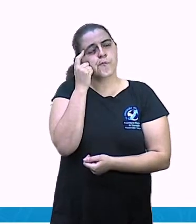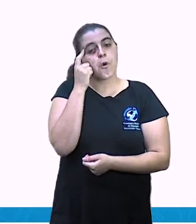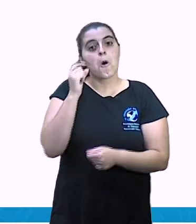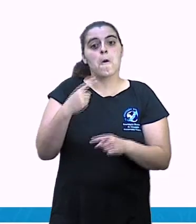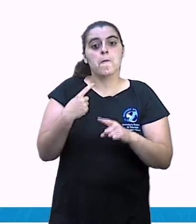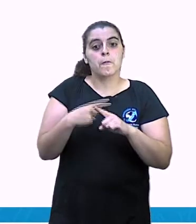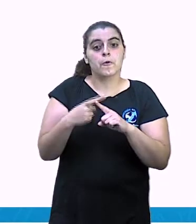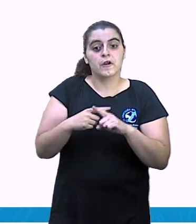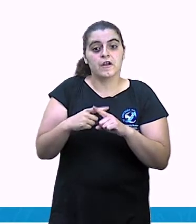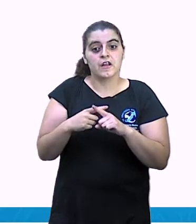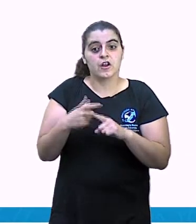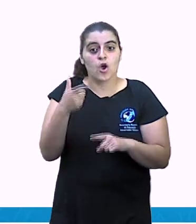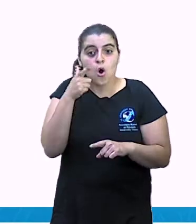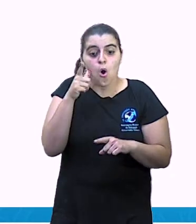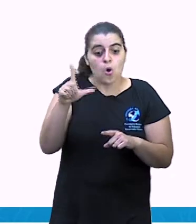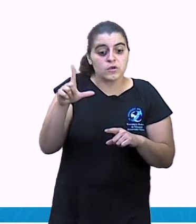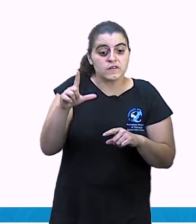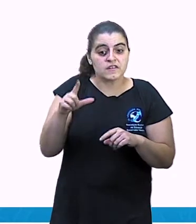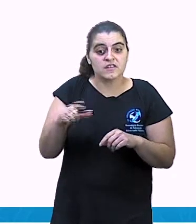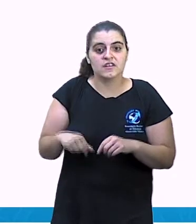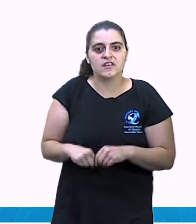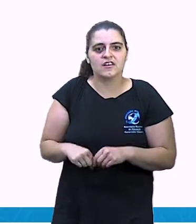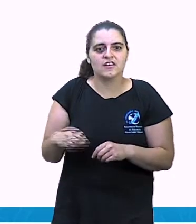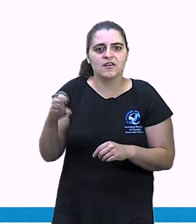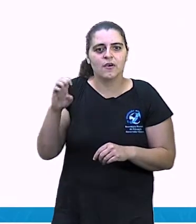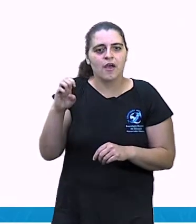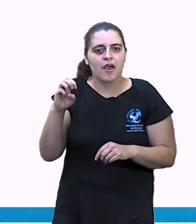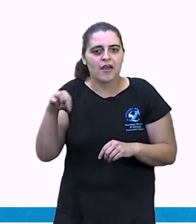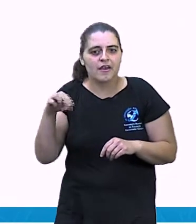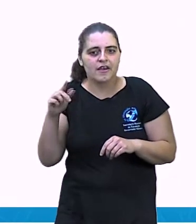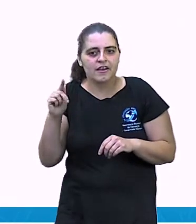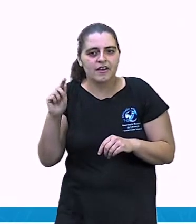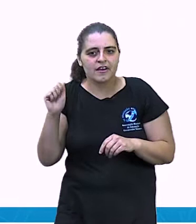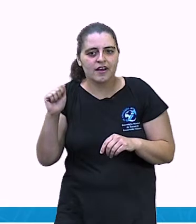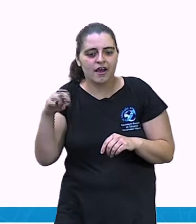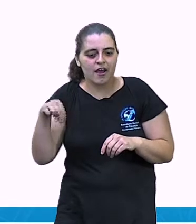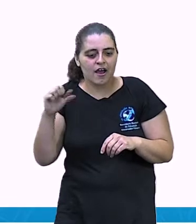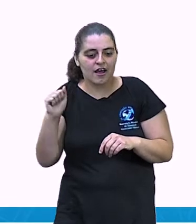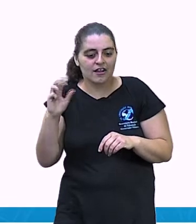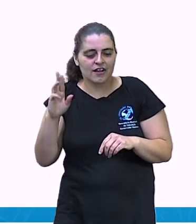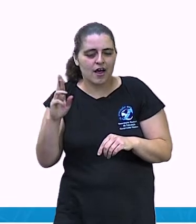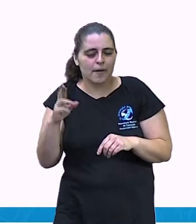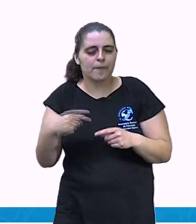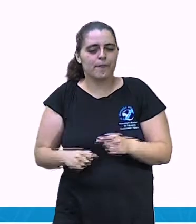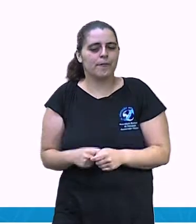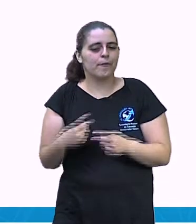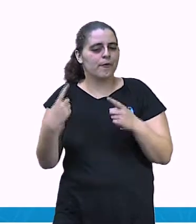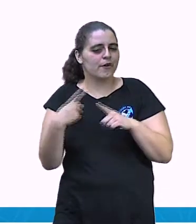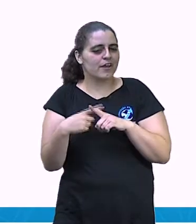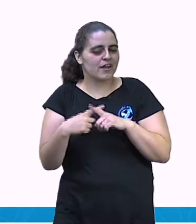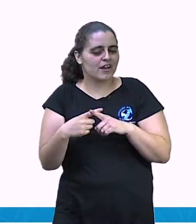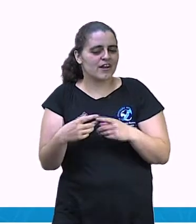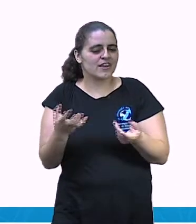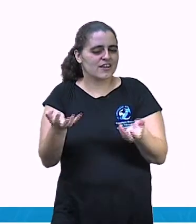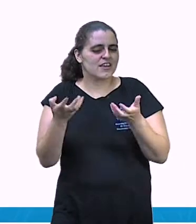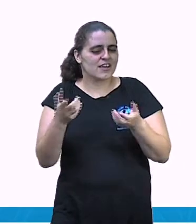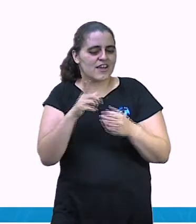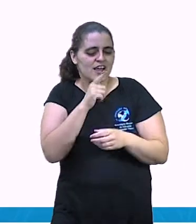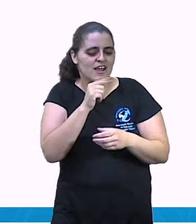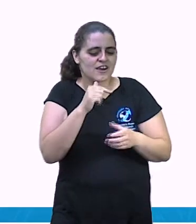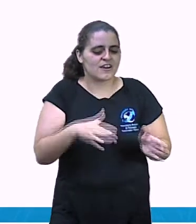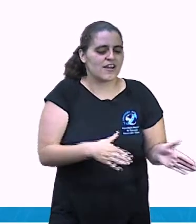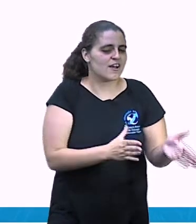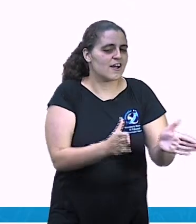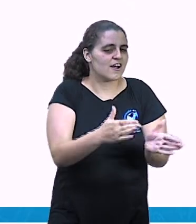conseguiu enganar os meninos para o jogarem no lugar onde ele queria. E onde que era mesmo? Na